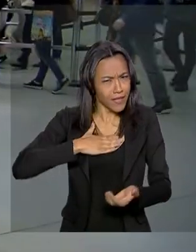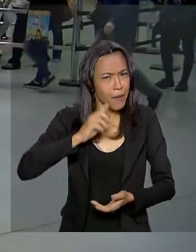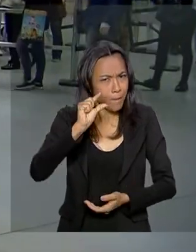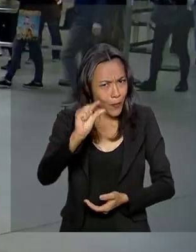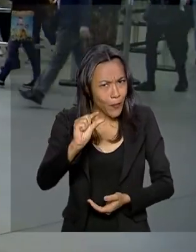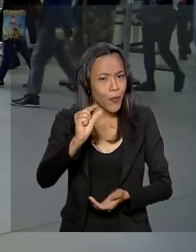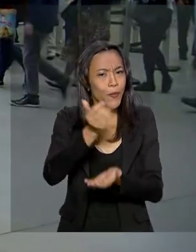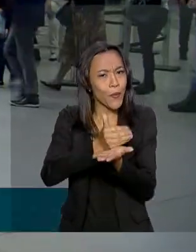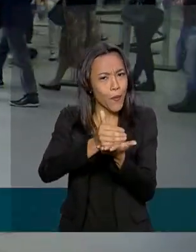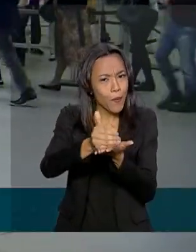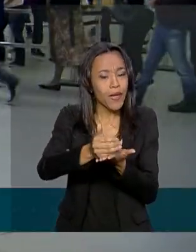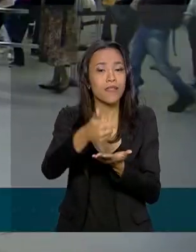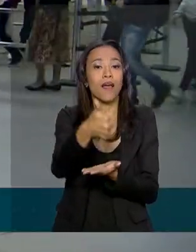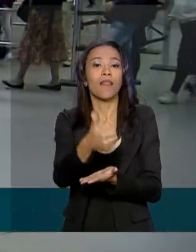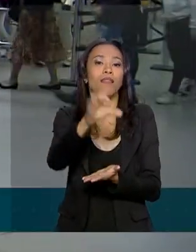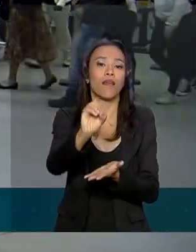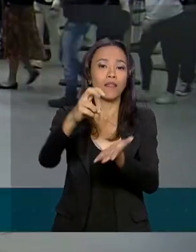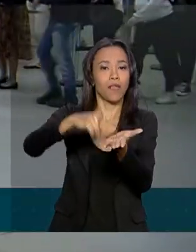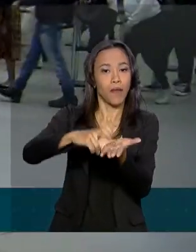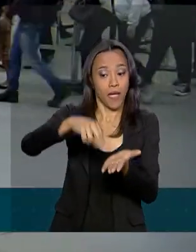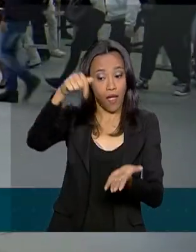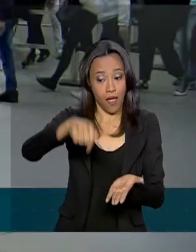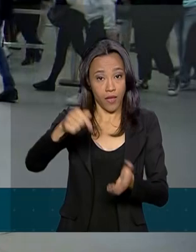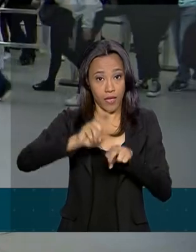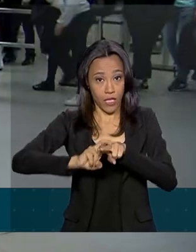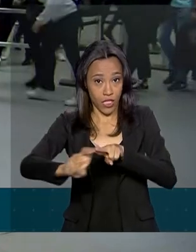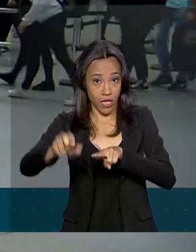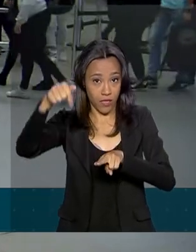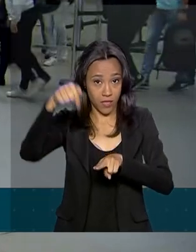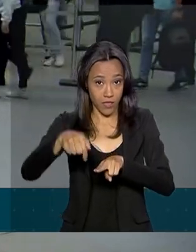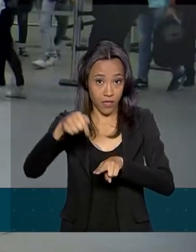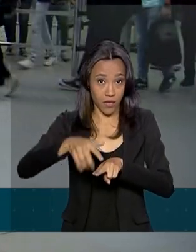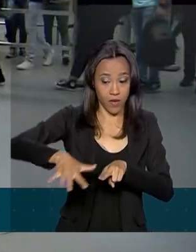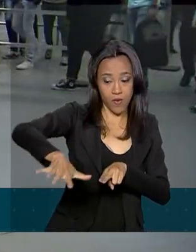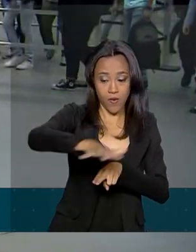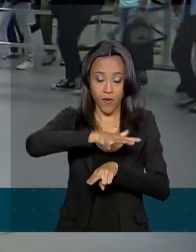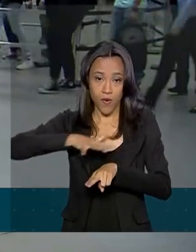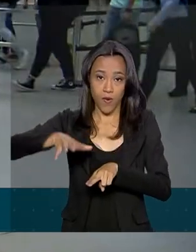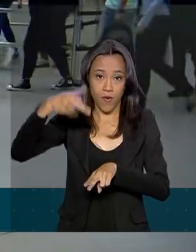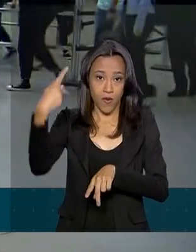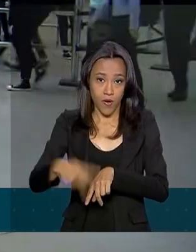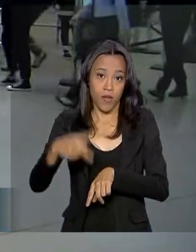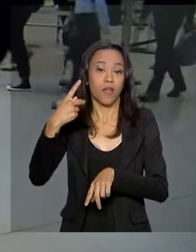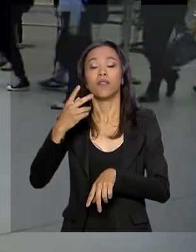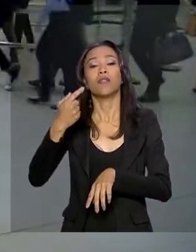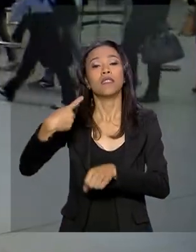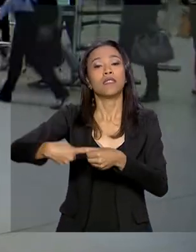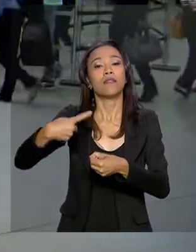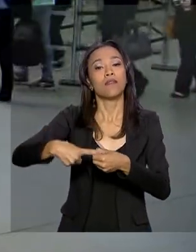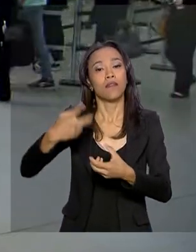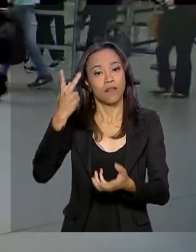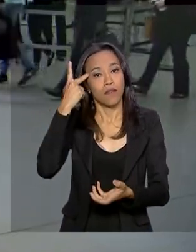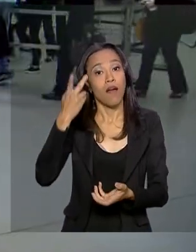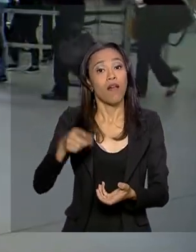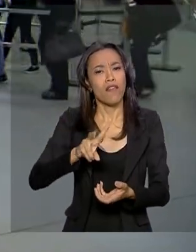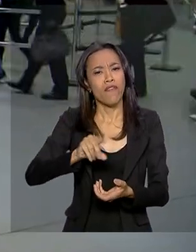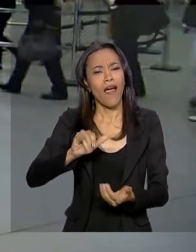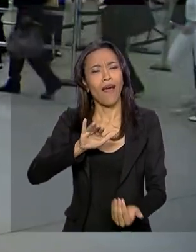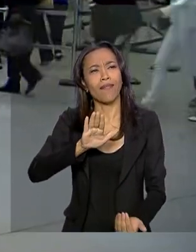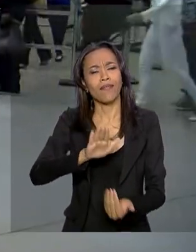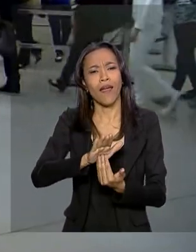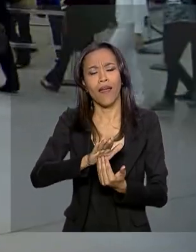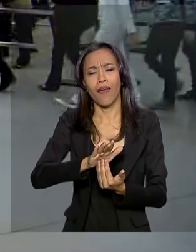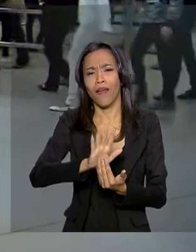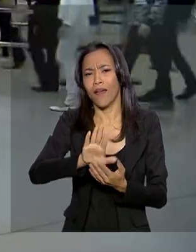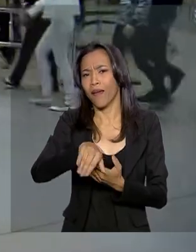começa às 10 horas da manhã aqui na estação Pinheiros, que fica na zona oeste da cidade e vai até às 4